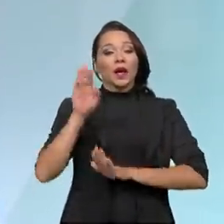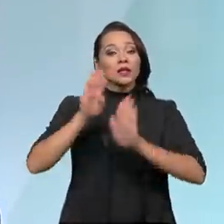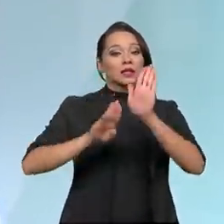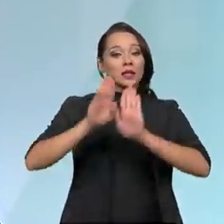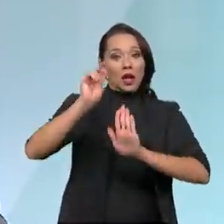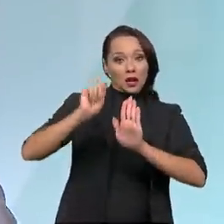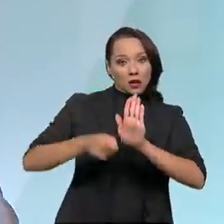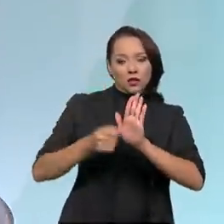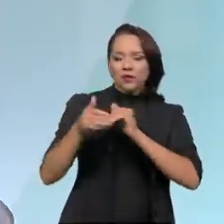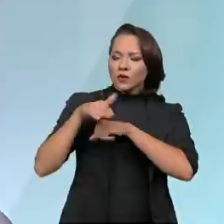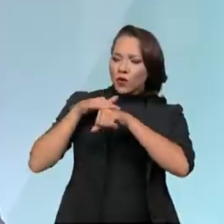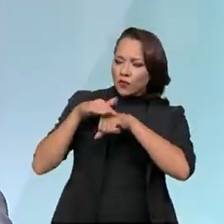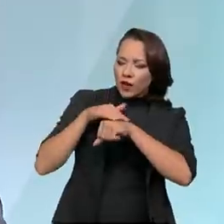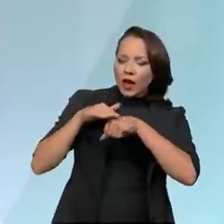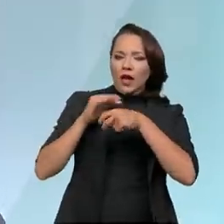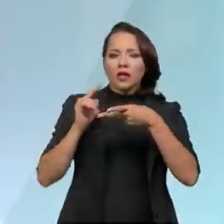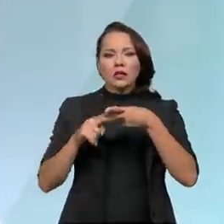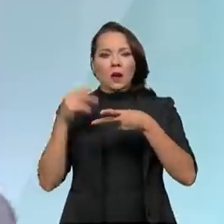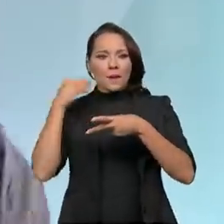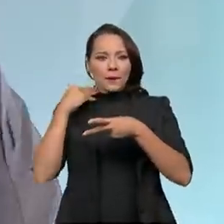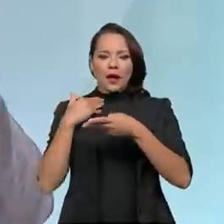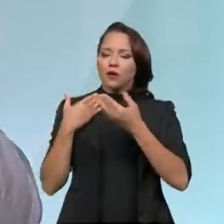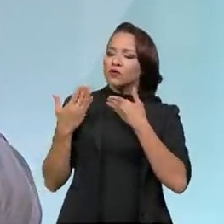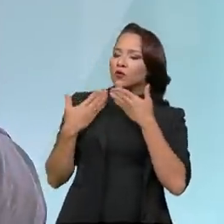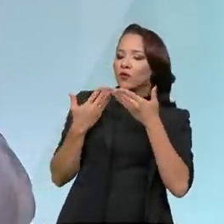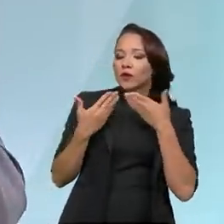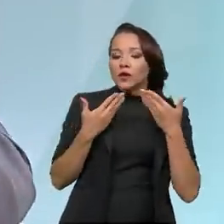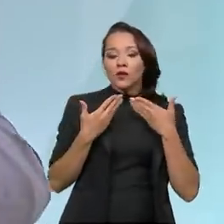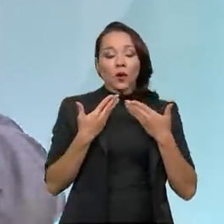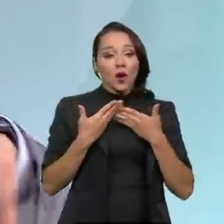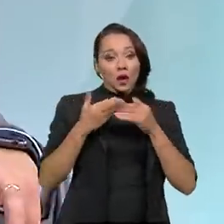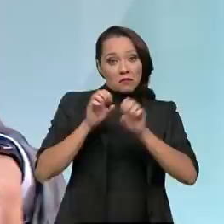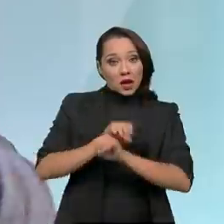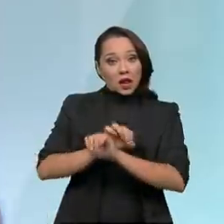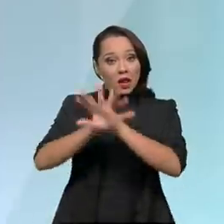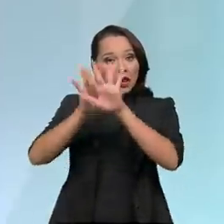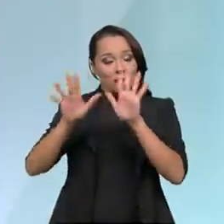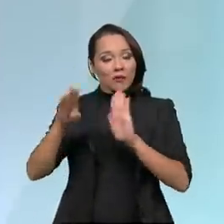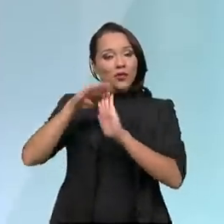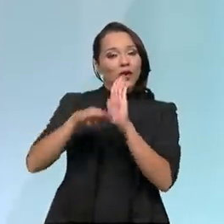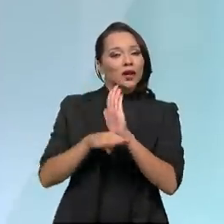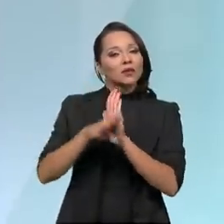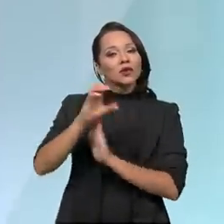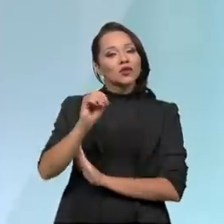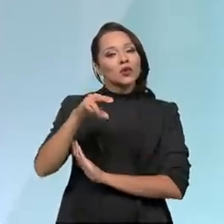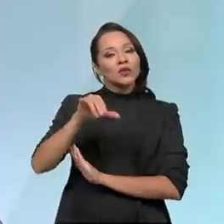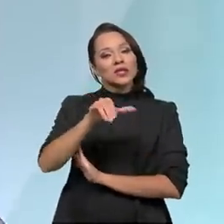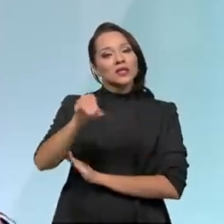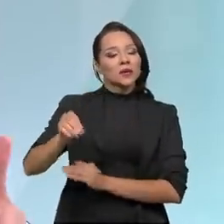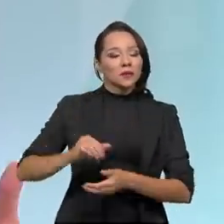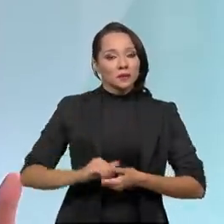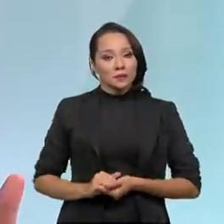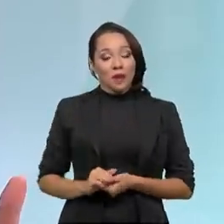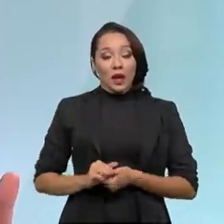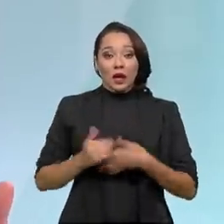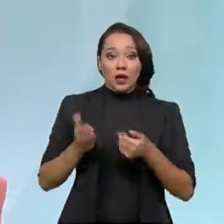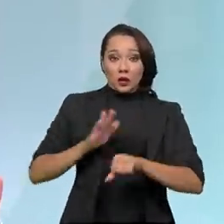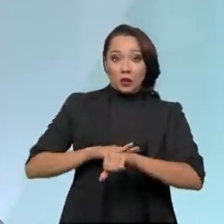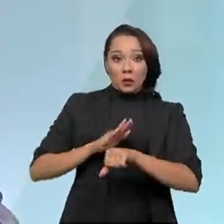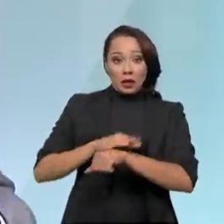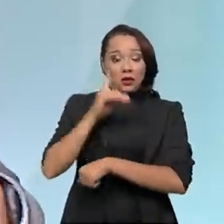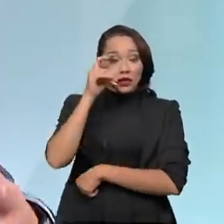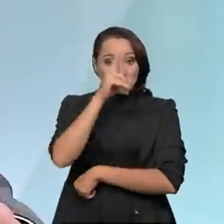conversas, com fundos, com bancos. Então, a gente conseguiu jogar luz no nosso programa de concessão. Num momento extremamente